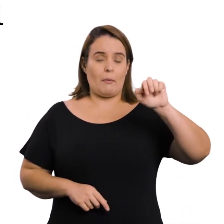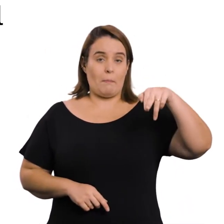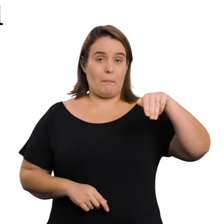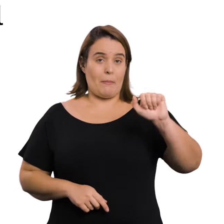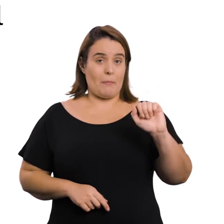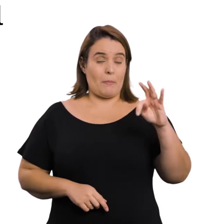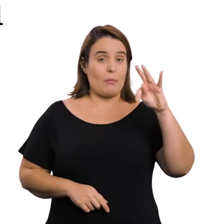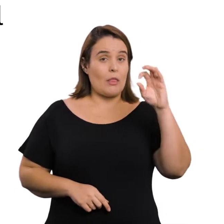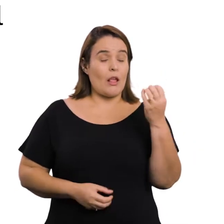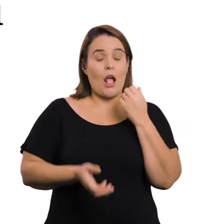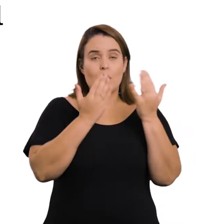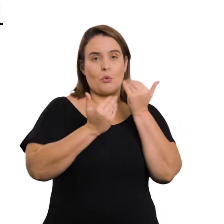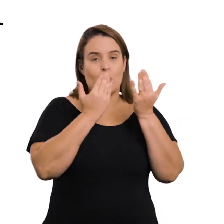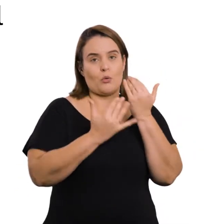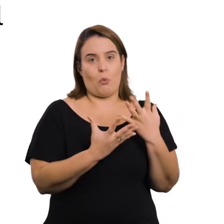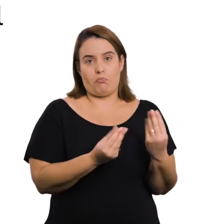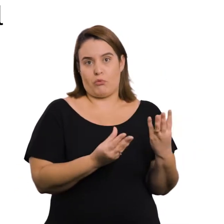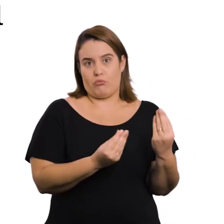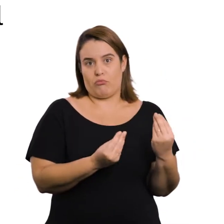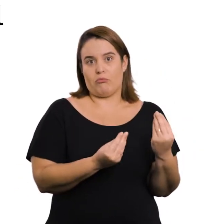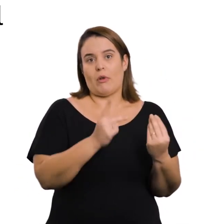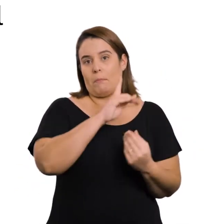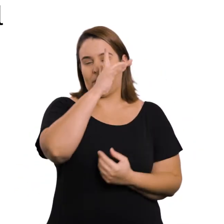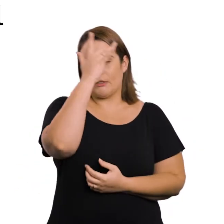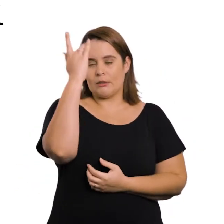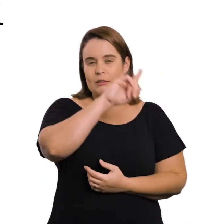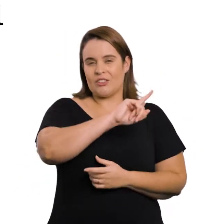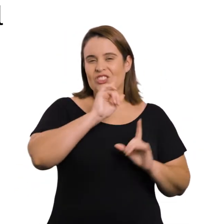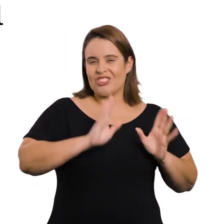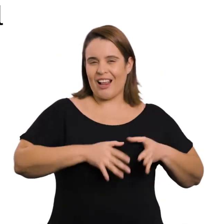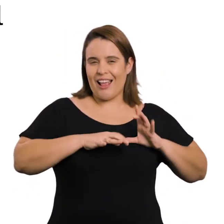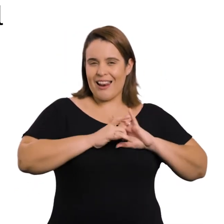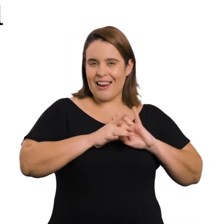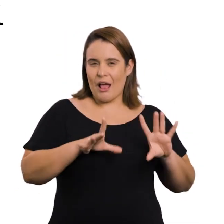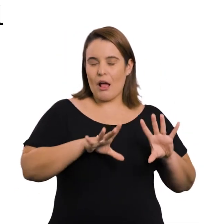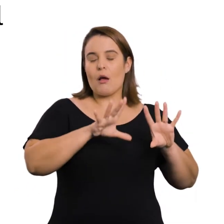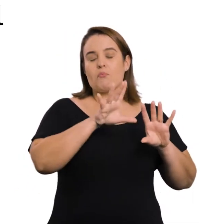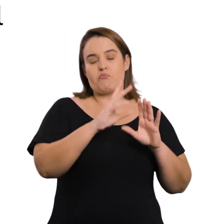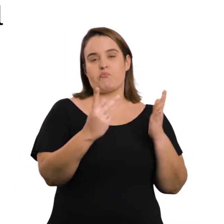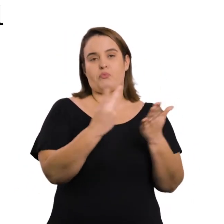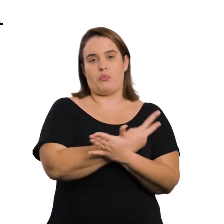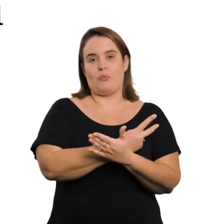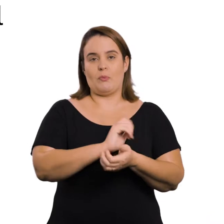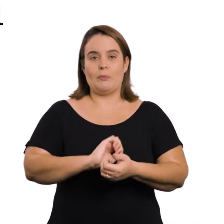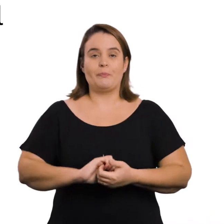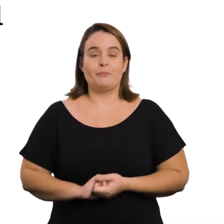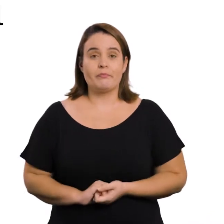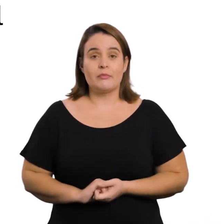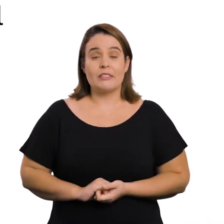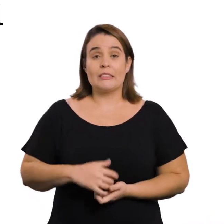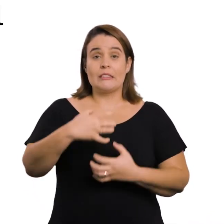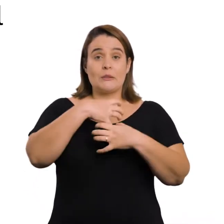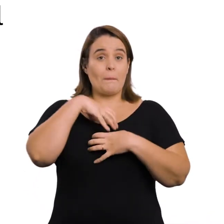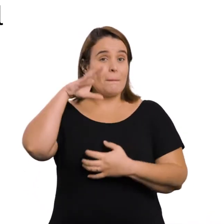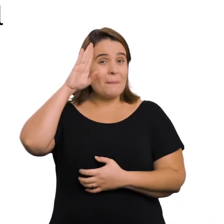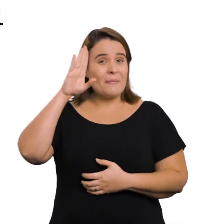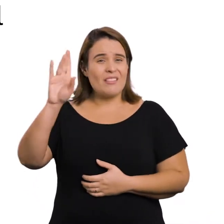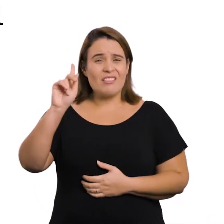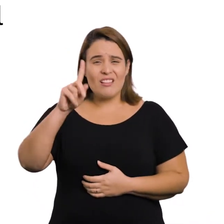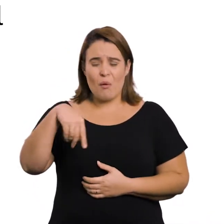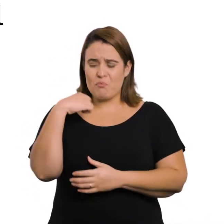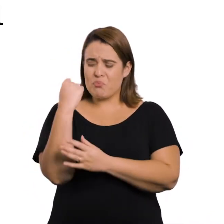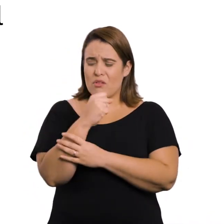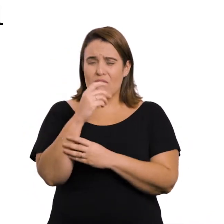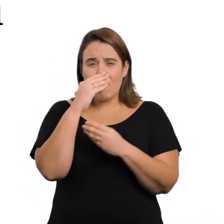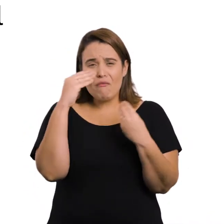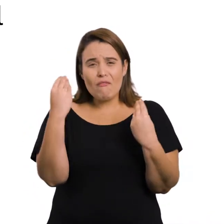glutamato seja responsável pelo aparecimento da doença em pessoas pré-dispostas O principal sintoma é a fraqueza